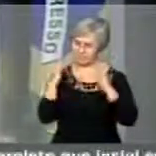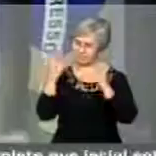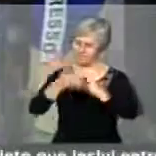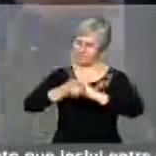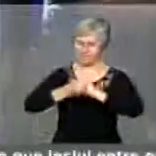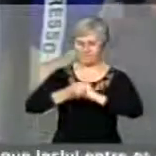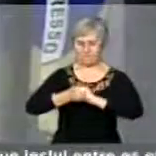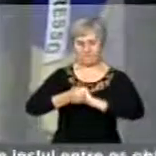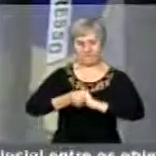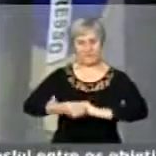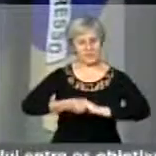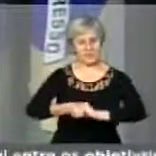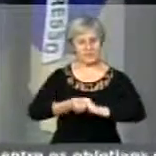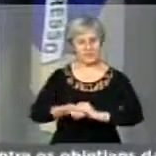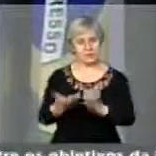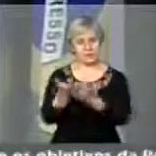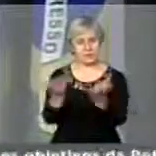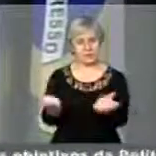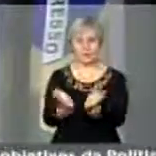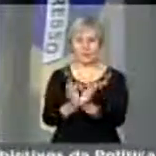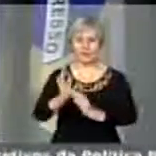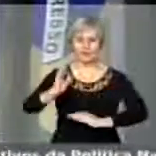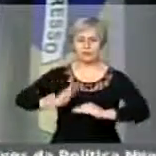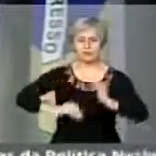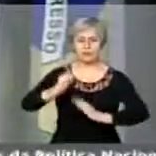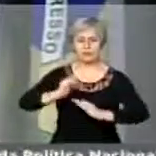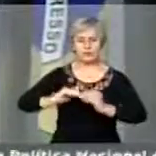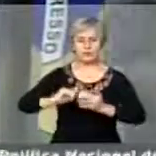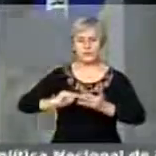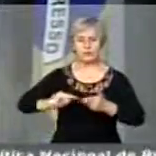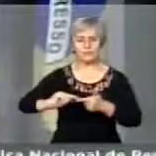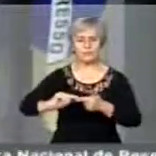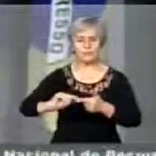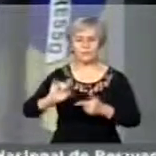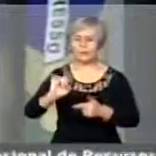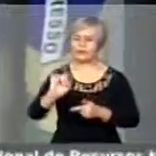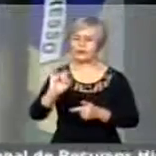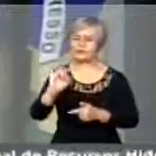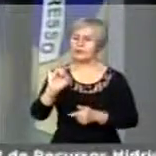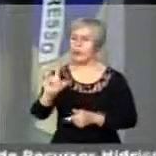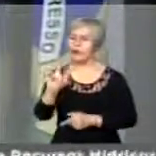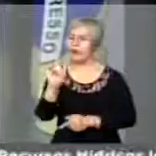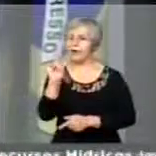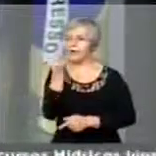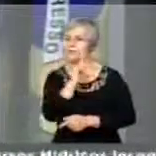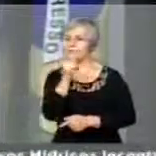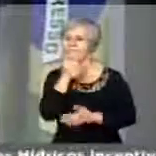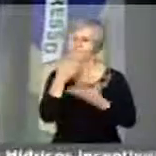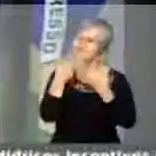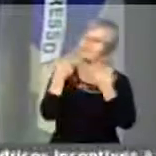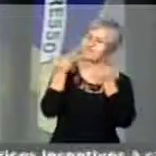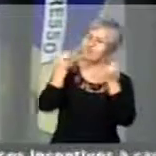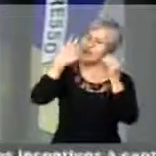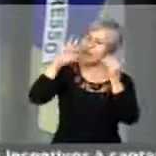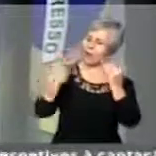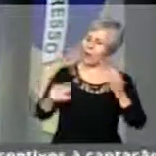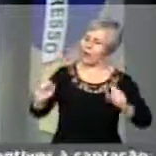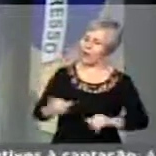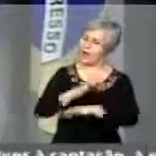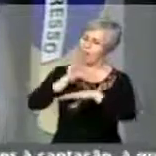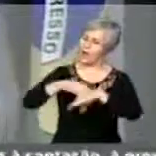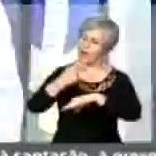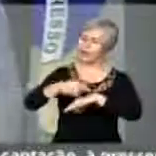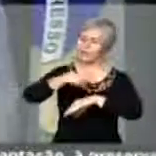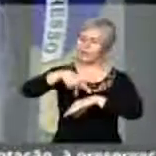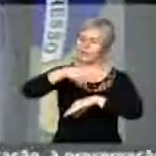Saudação a essa categoria, que só tem trazido glória, honra e alegria ao